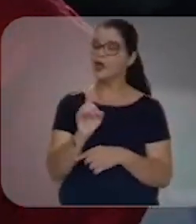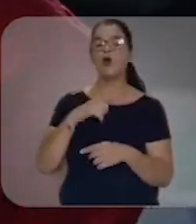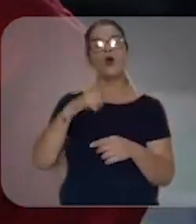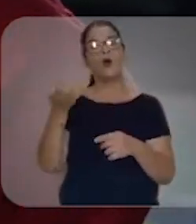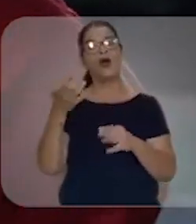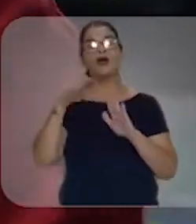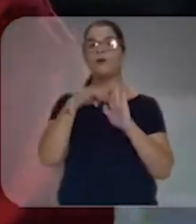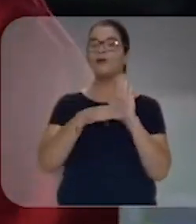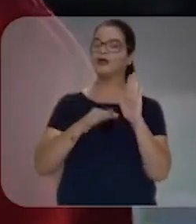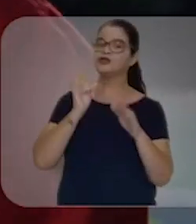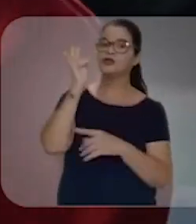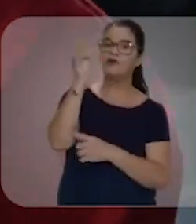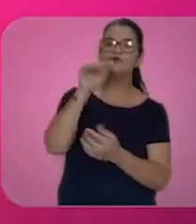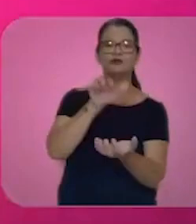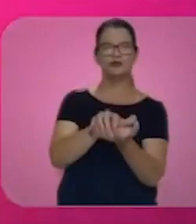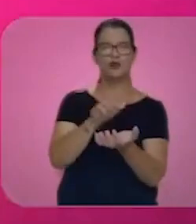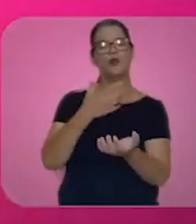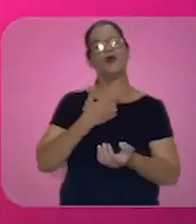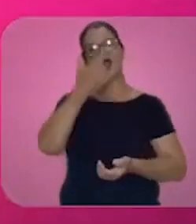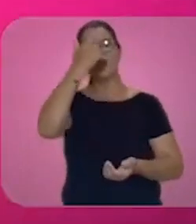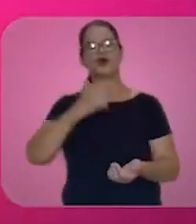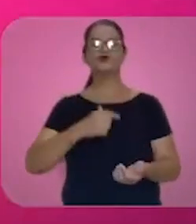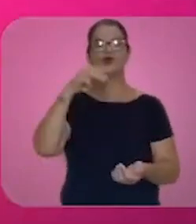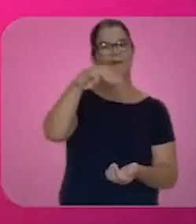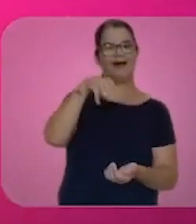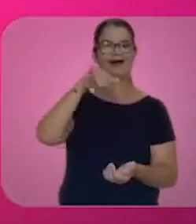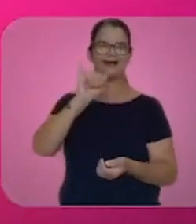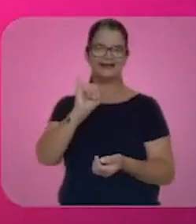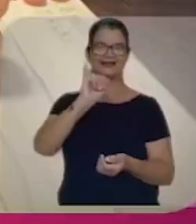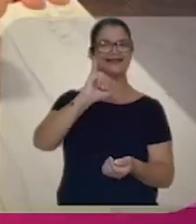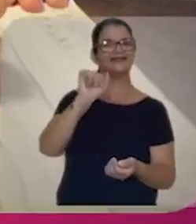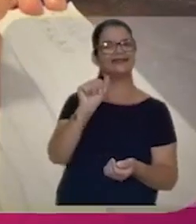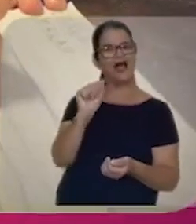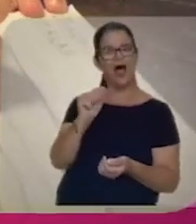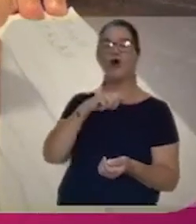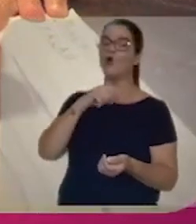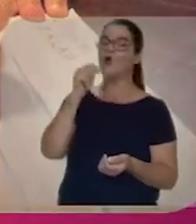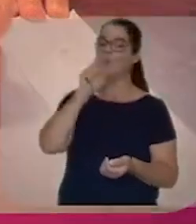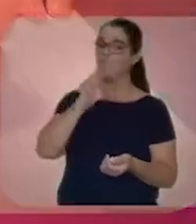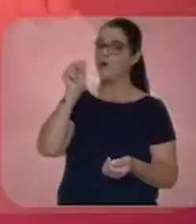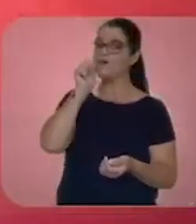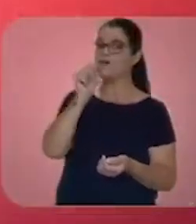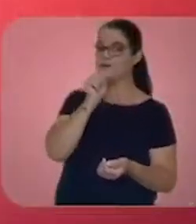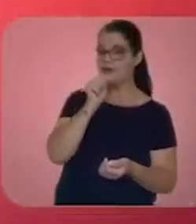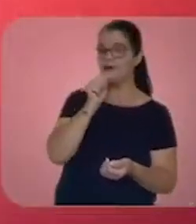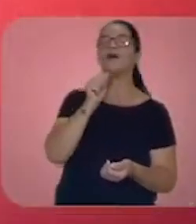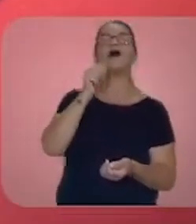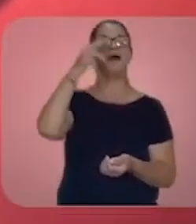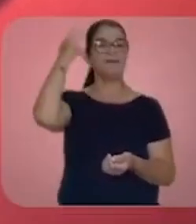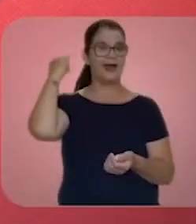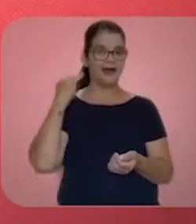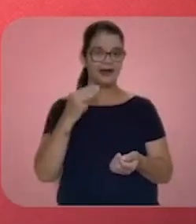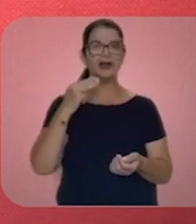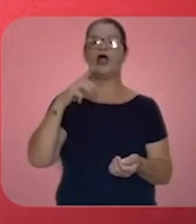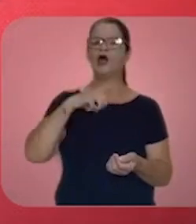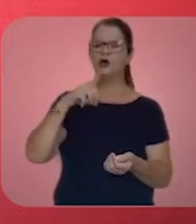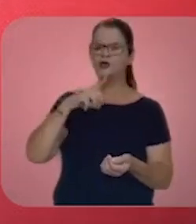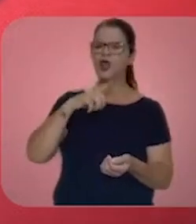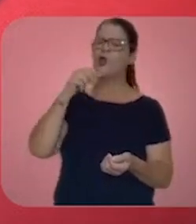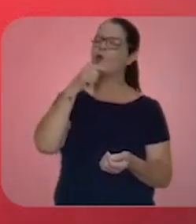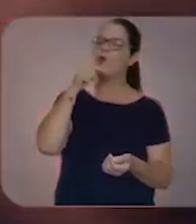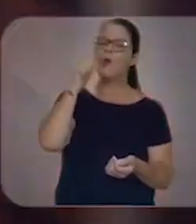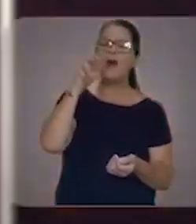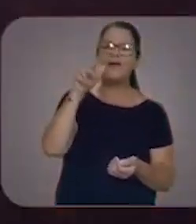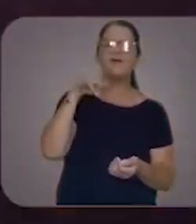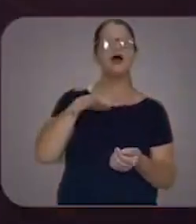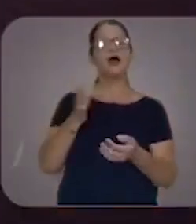planejar o futuro de Pernambuco. Eu sou Marisabel, Isa. O nome da minha mãe é Marília Raiz. Eu tenho